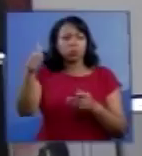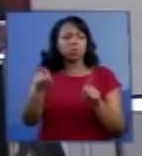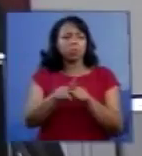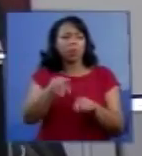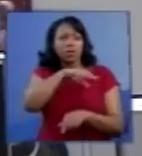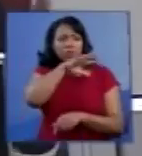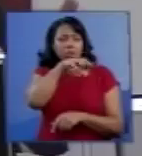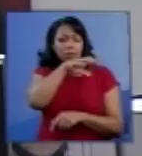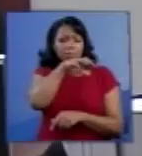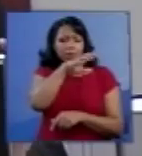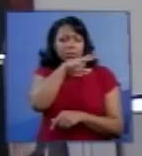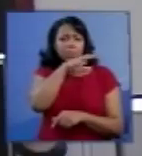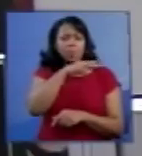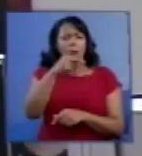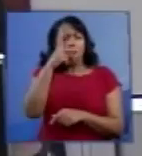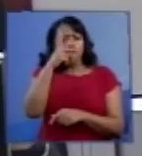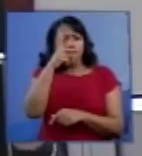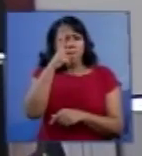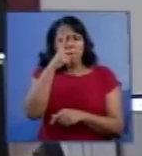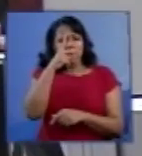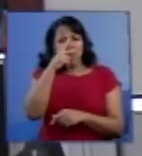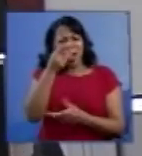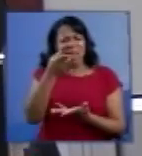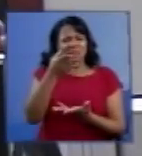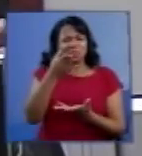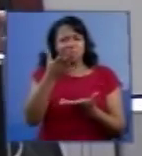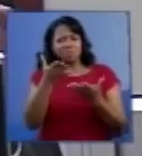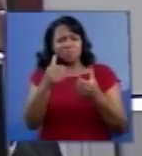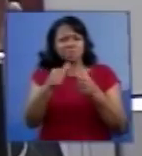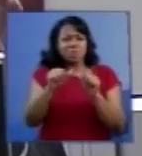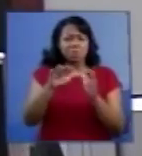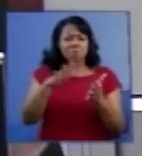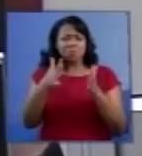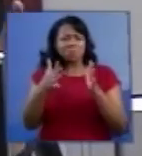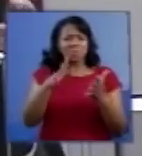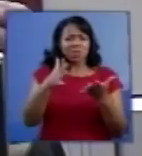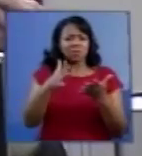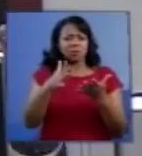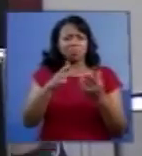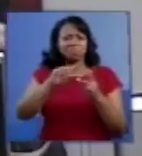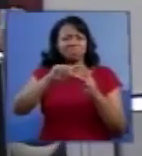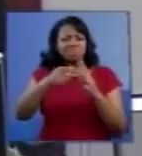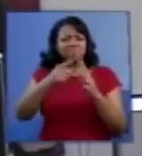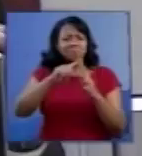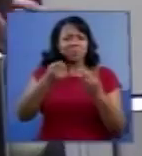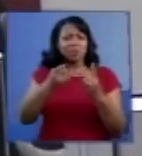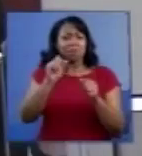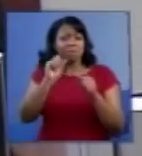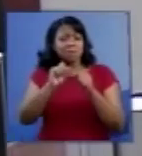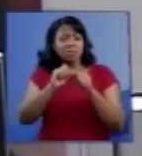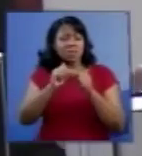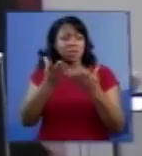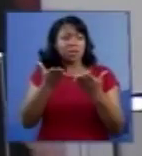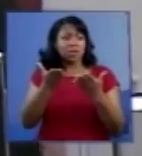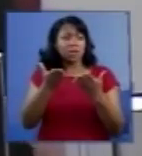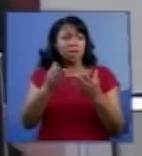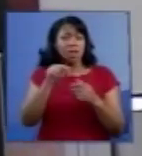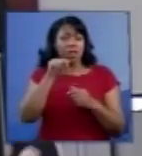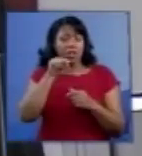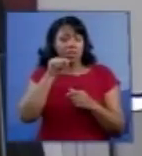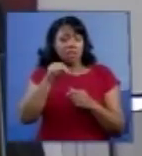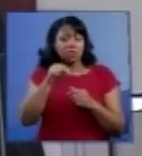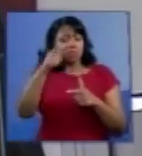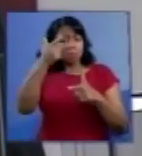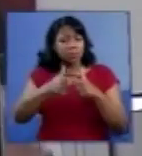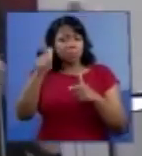aí me parece que fica uma zona um pouco cinzenta dessa distinção que ele pretende fazer nessas